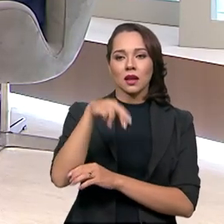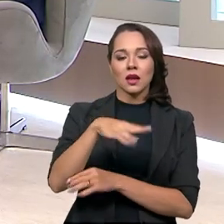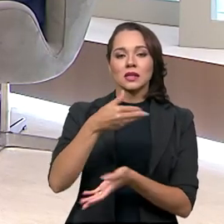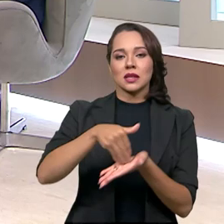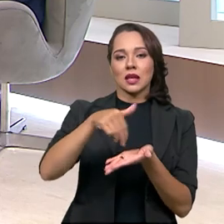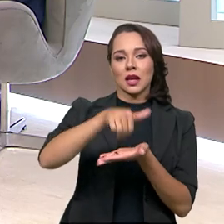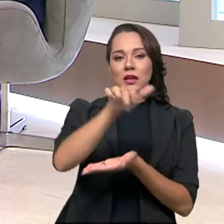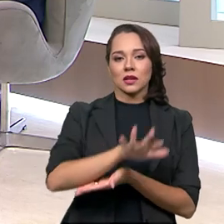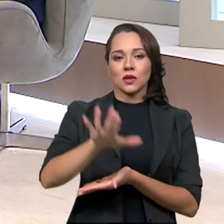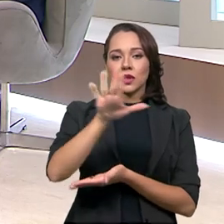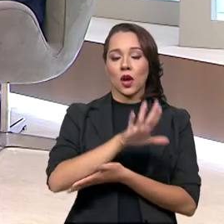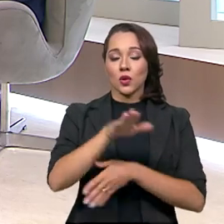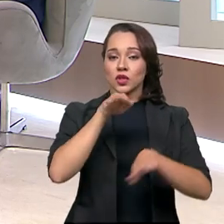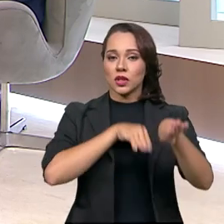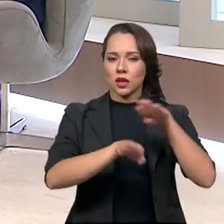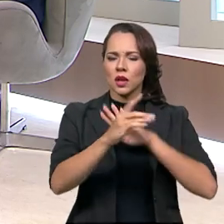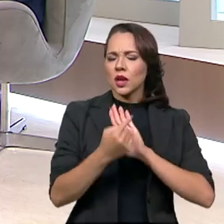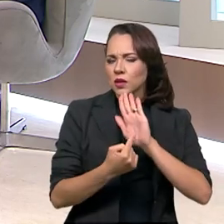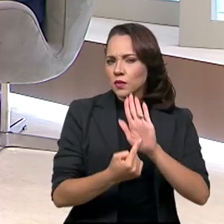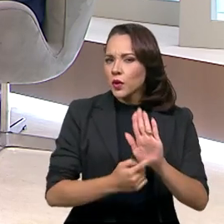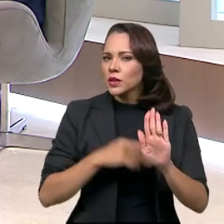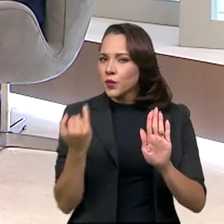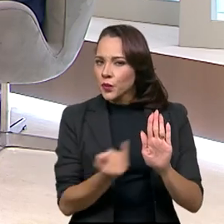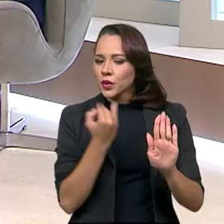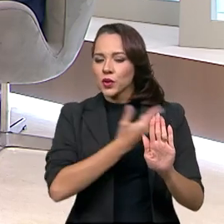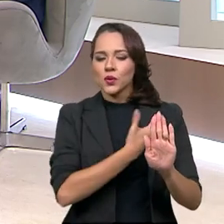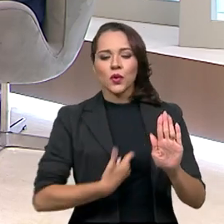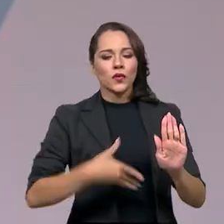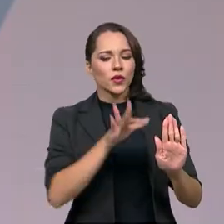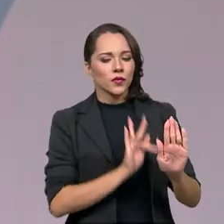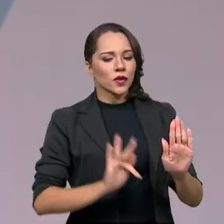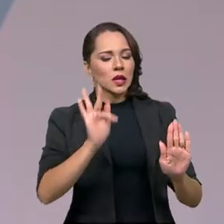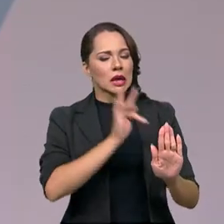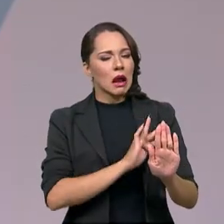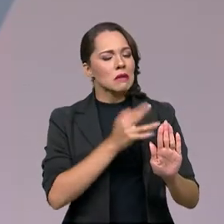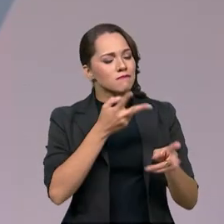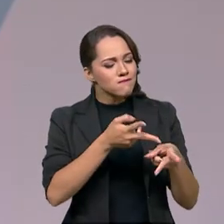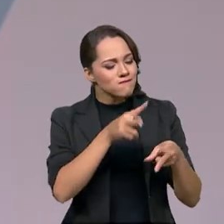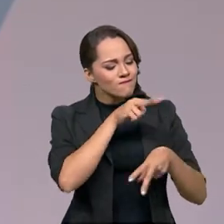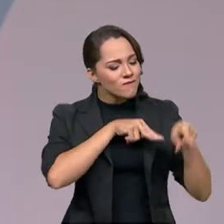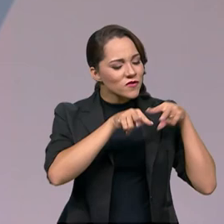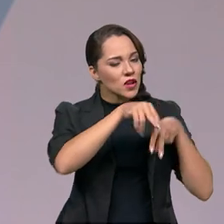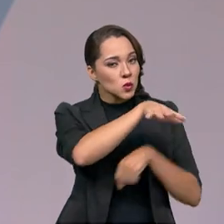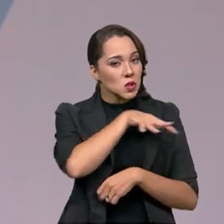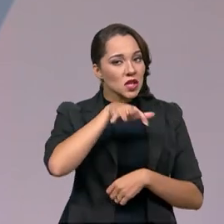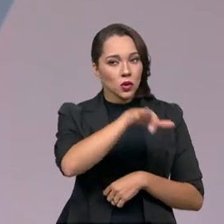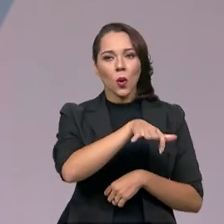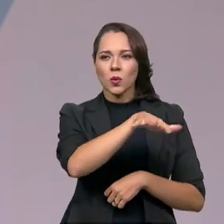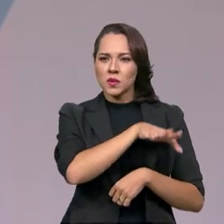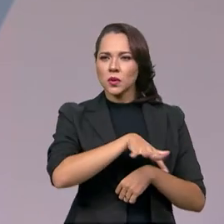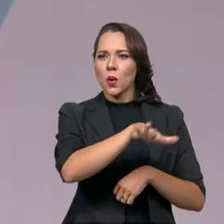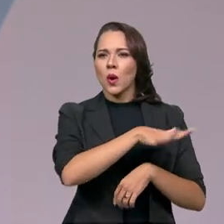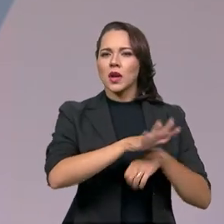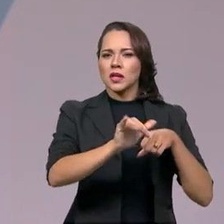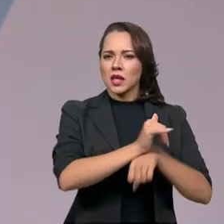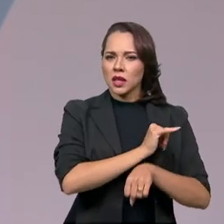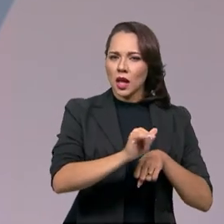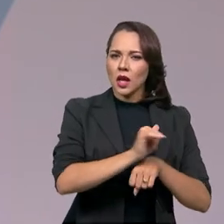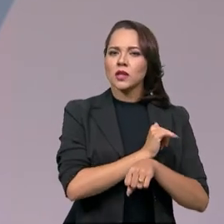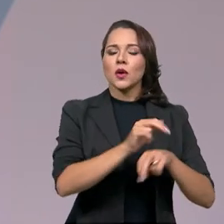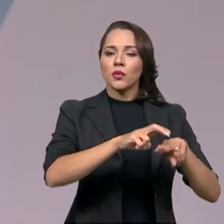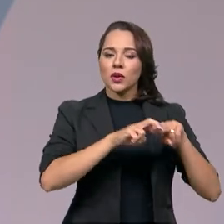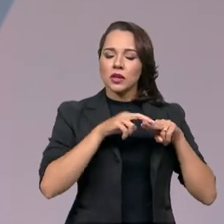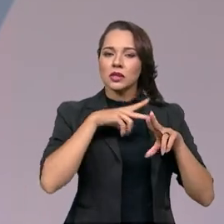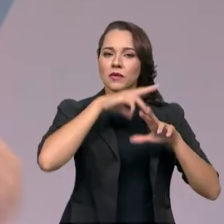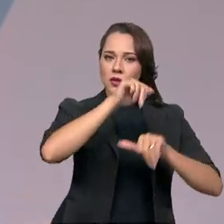de Trânsito. Isso demonstra a importância que o governo federal vê no setor? É um setor estratégico? Foi por isso que